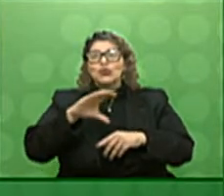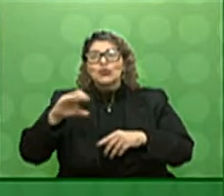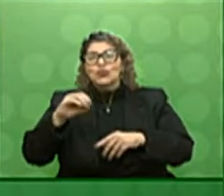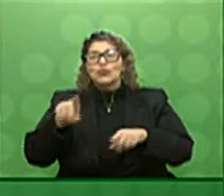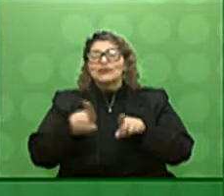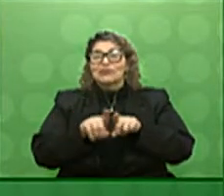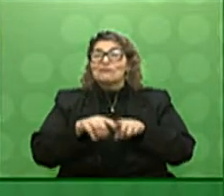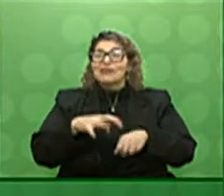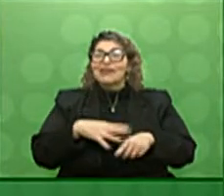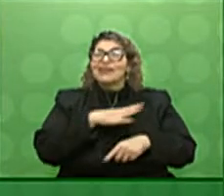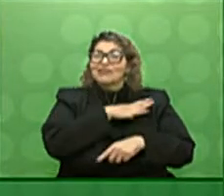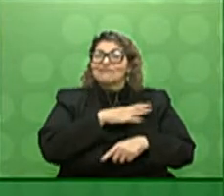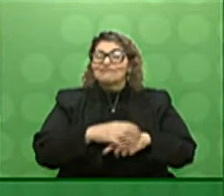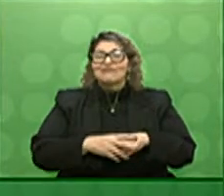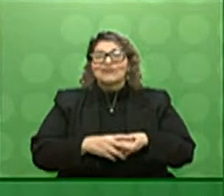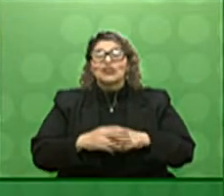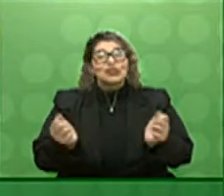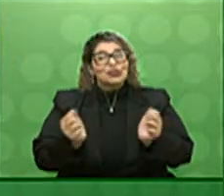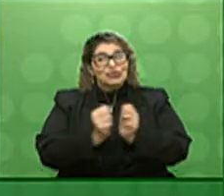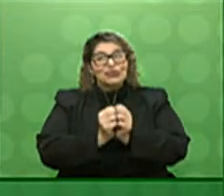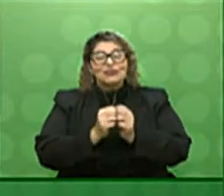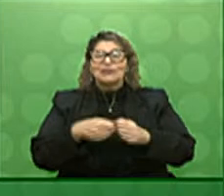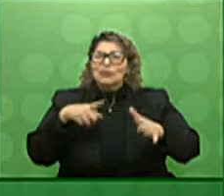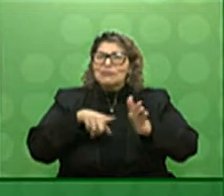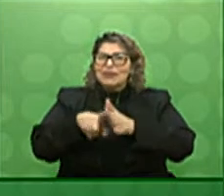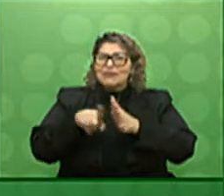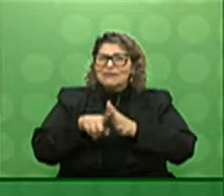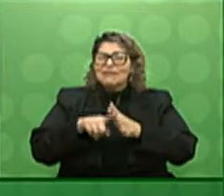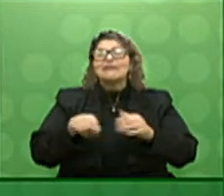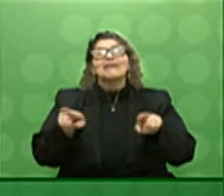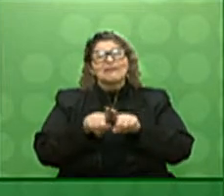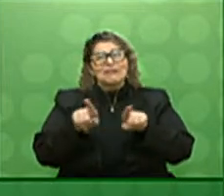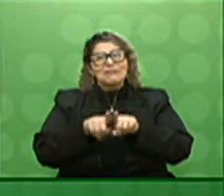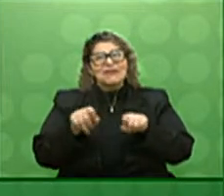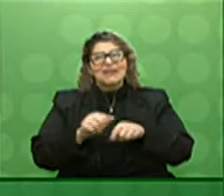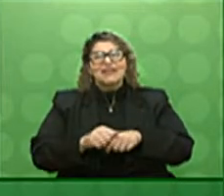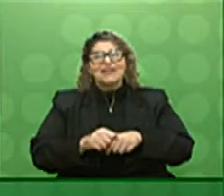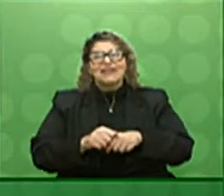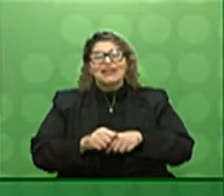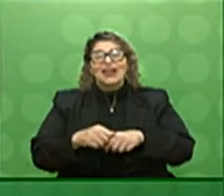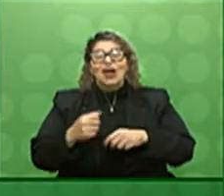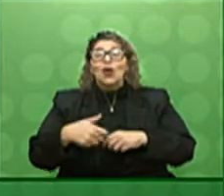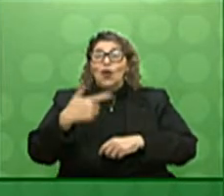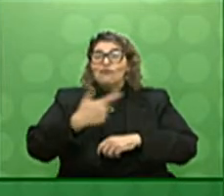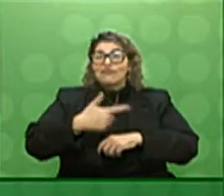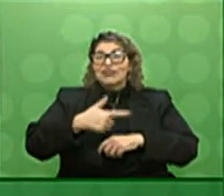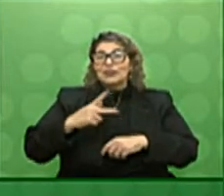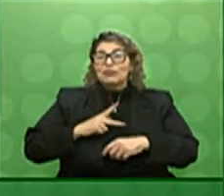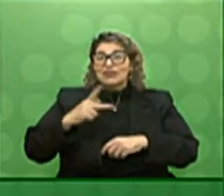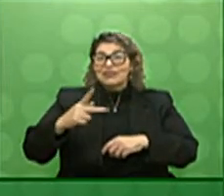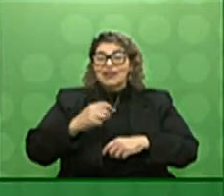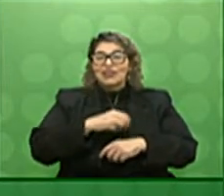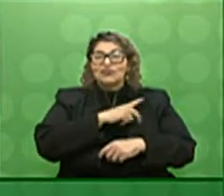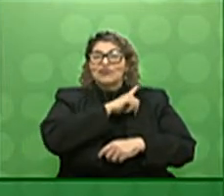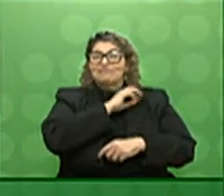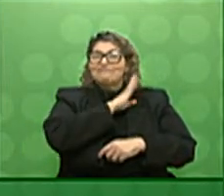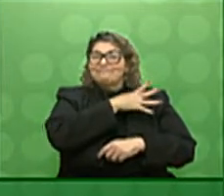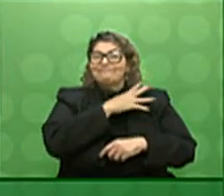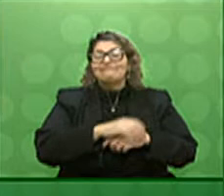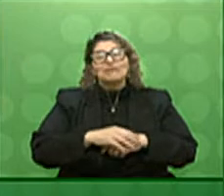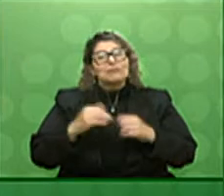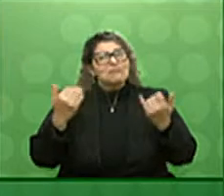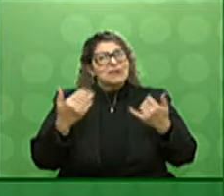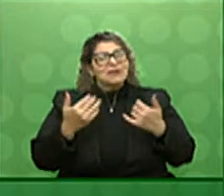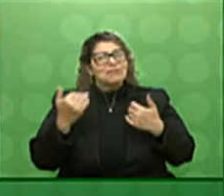além de estar conosco aqui na Assembleia com pergunta está junto com o deputado com o vice-presidente Mourão na fotografia parabéns amigo